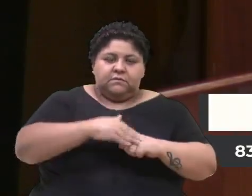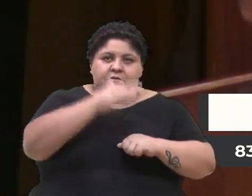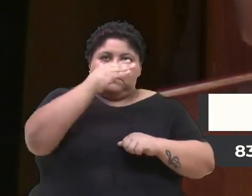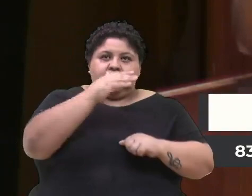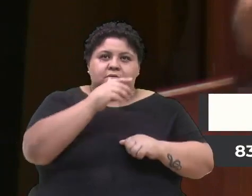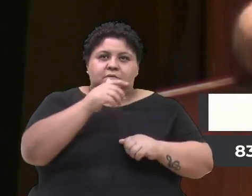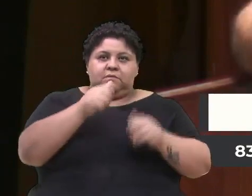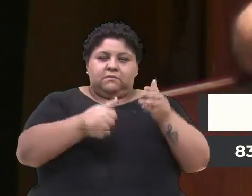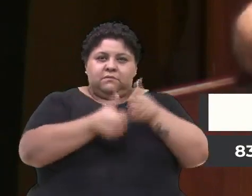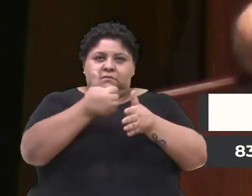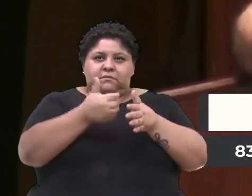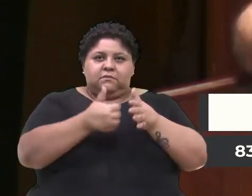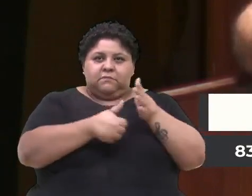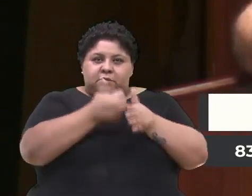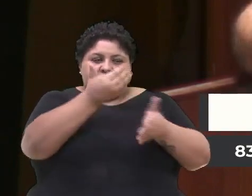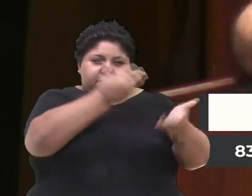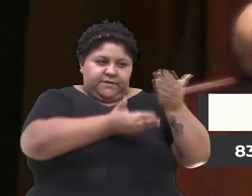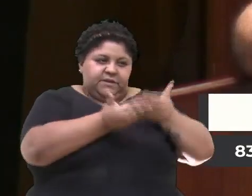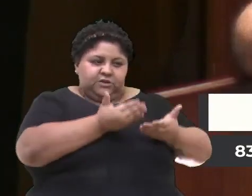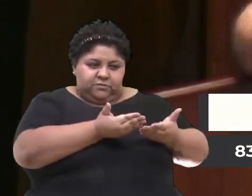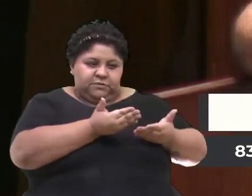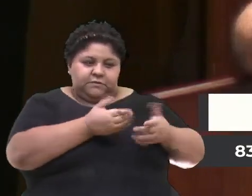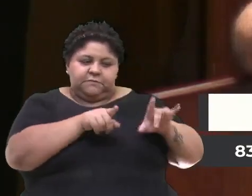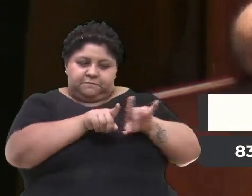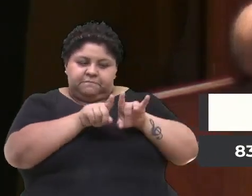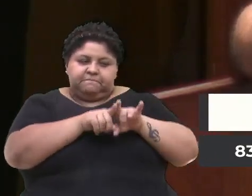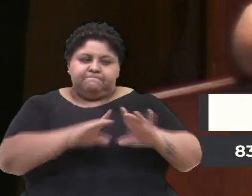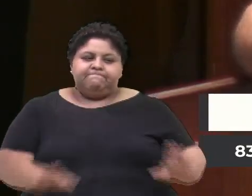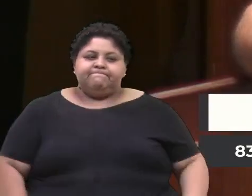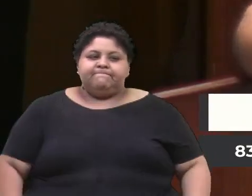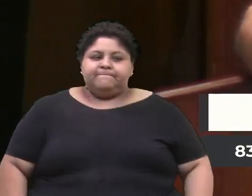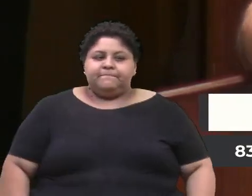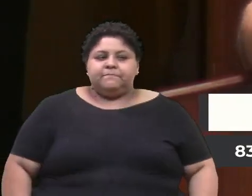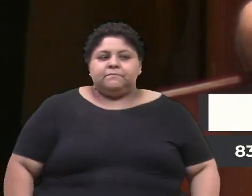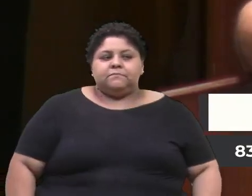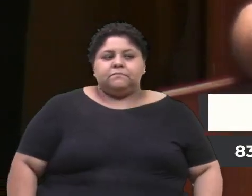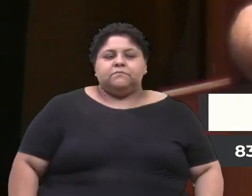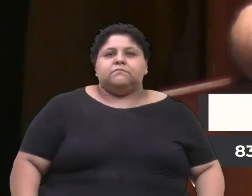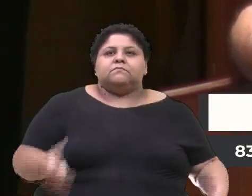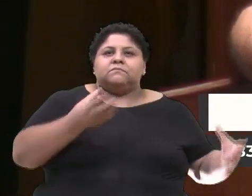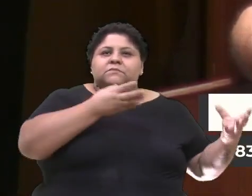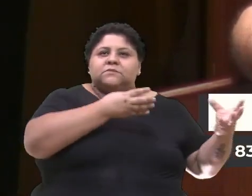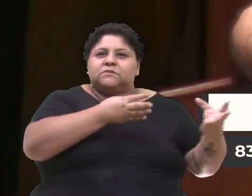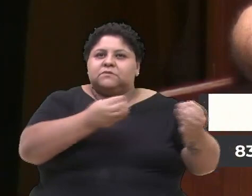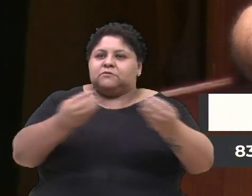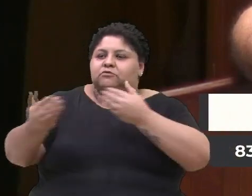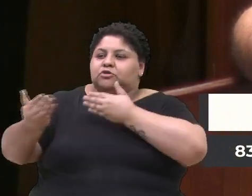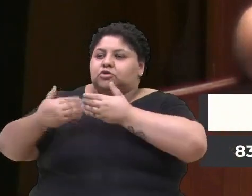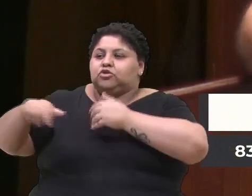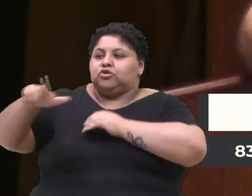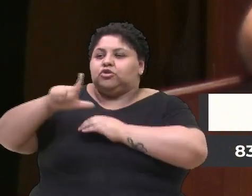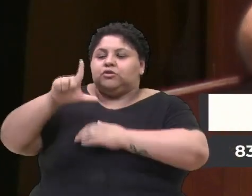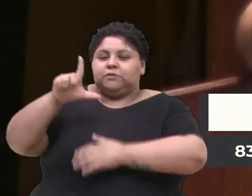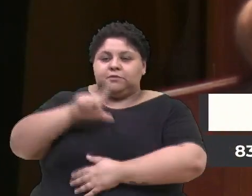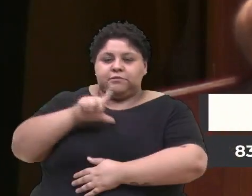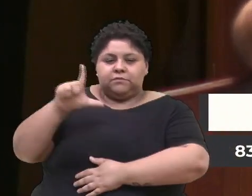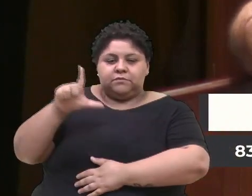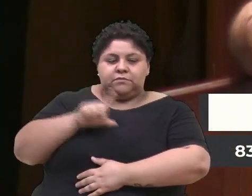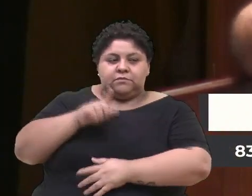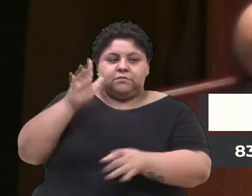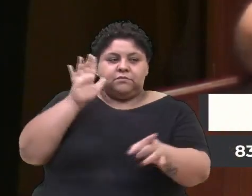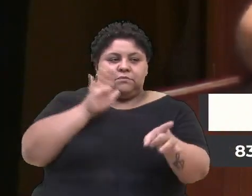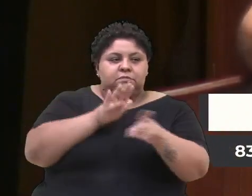atendimento. Então, são muitas dúvidas que nós temos. A demanda é grande.